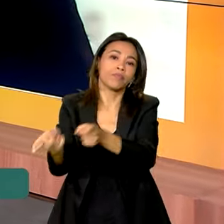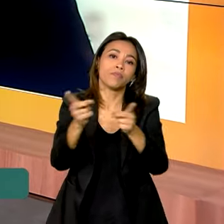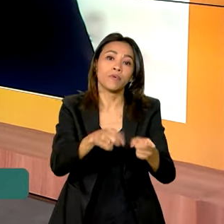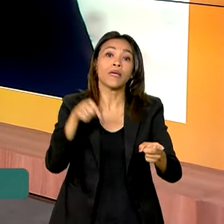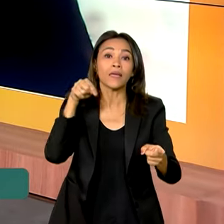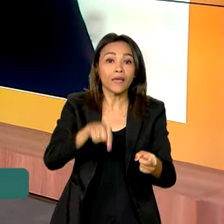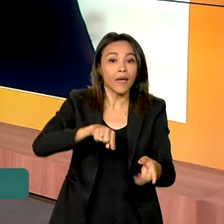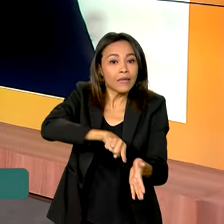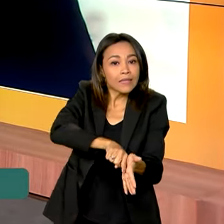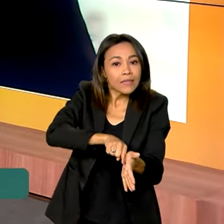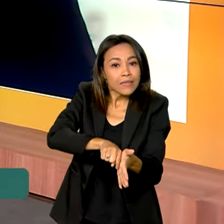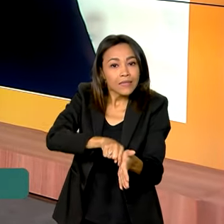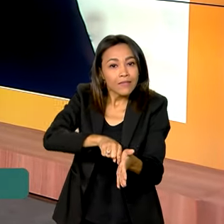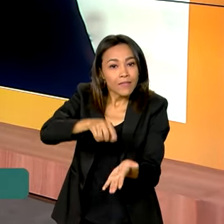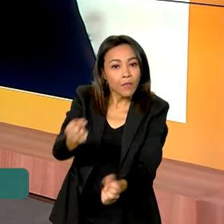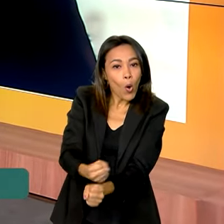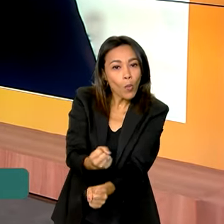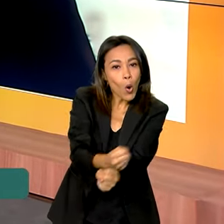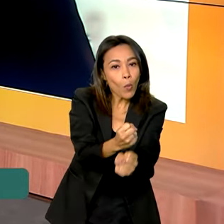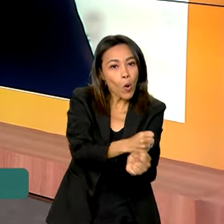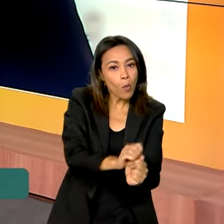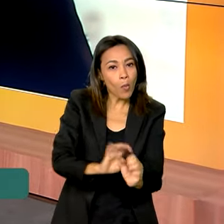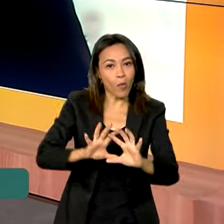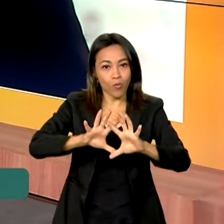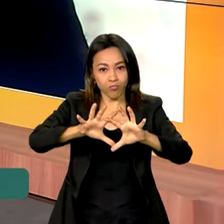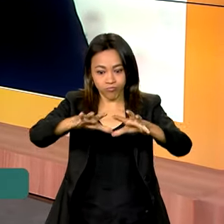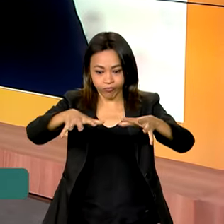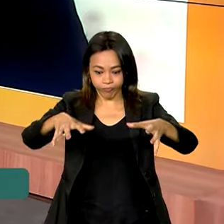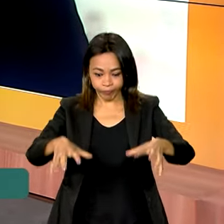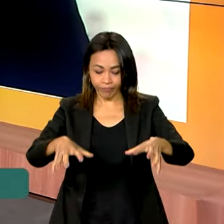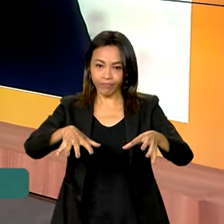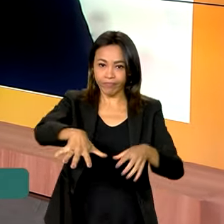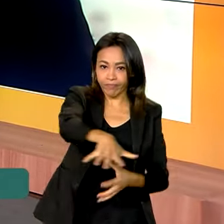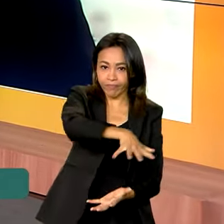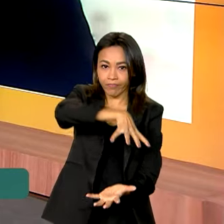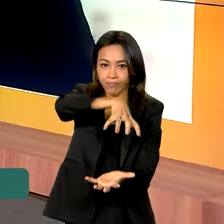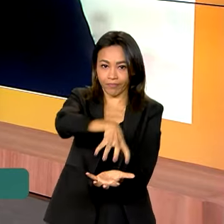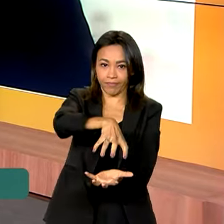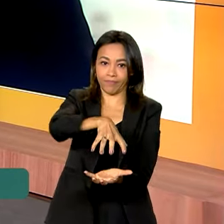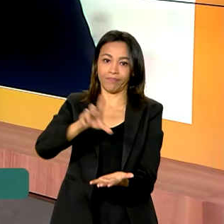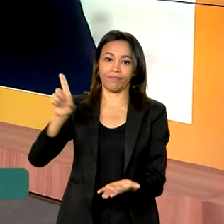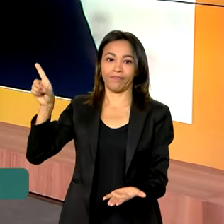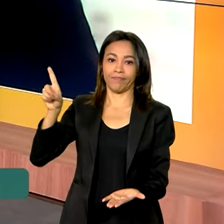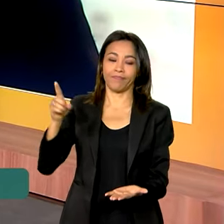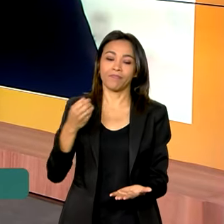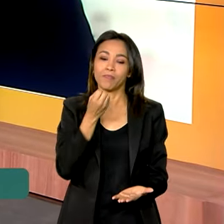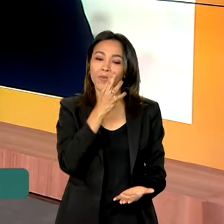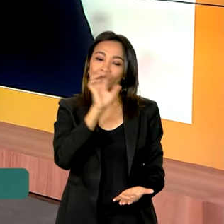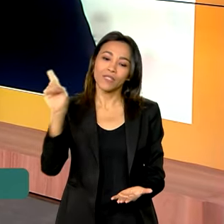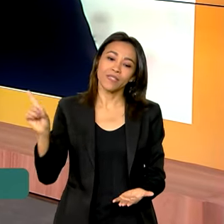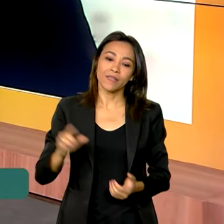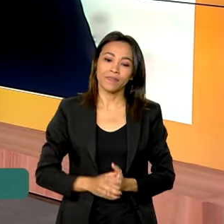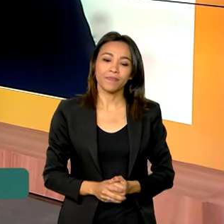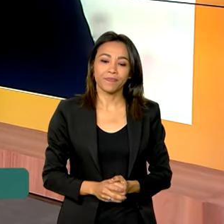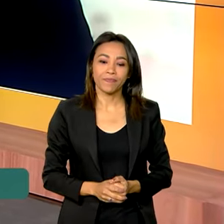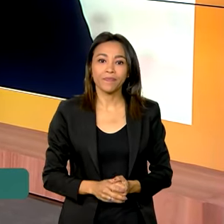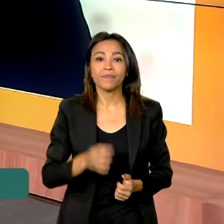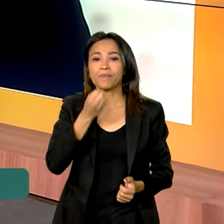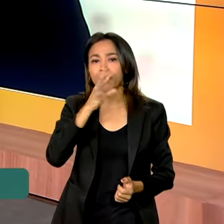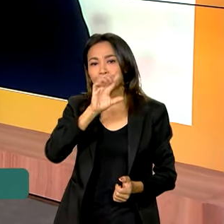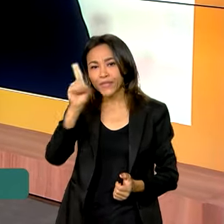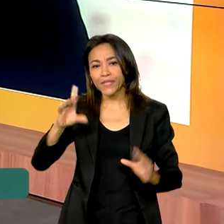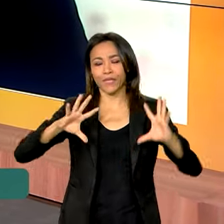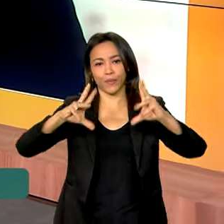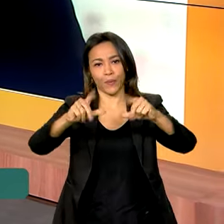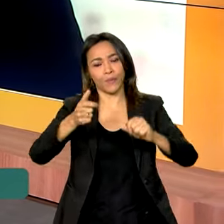o Orion será construído. Bom dia, muito obrigada por participar aqui do Brasil em Dia. Bom dia, Vanessa. Bom dia a todos